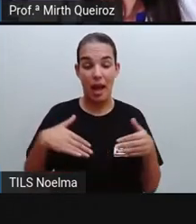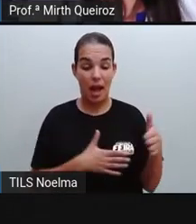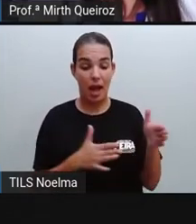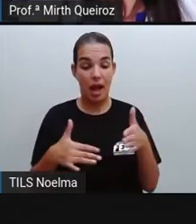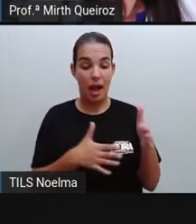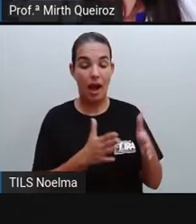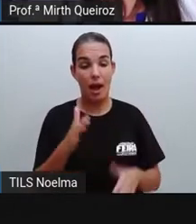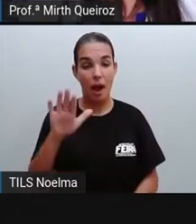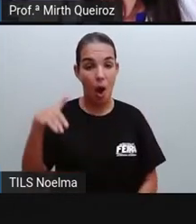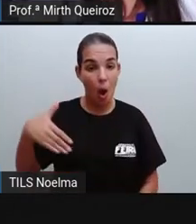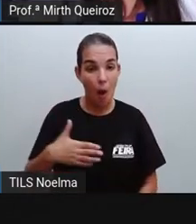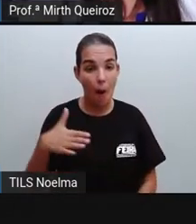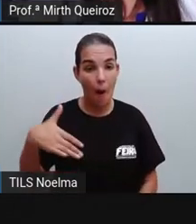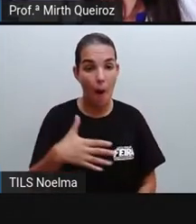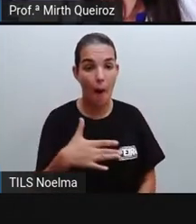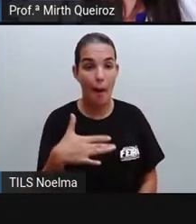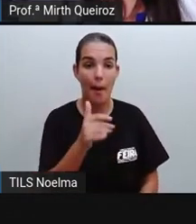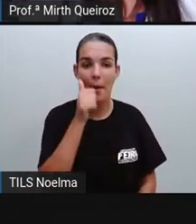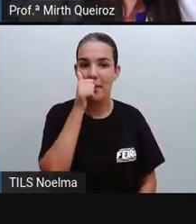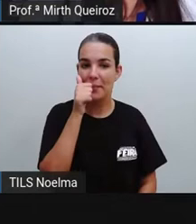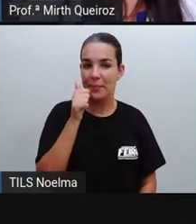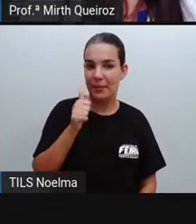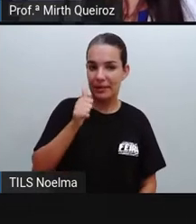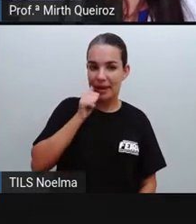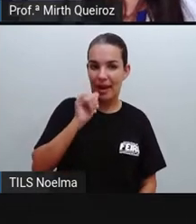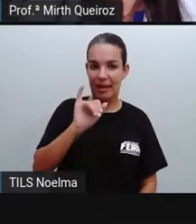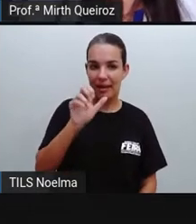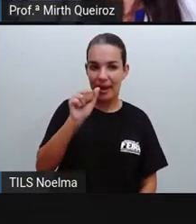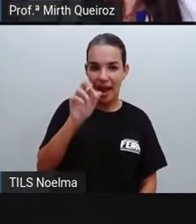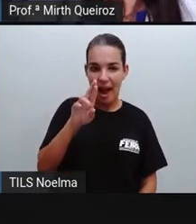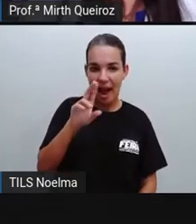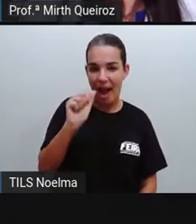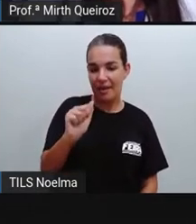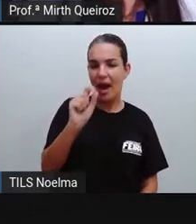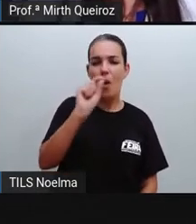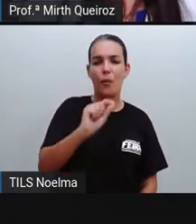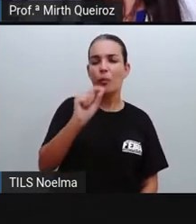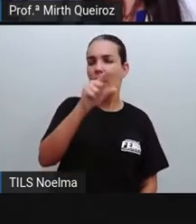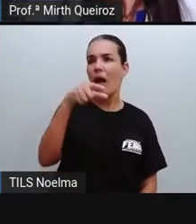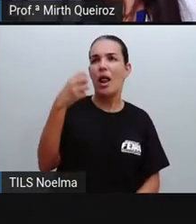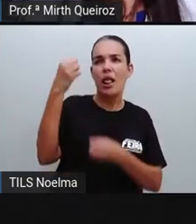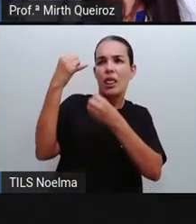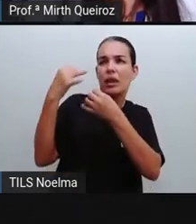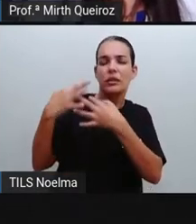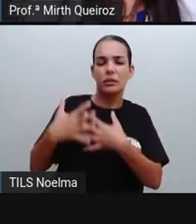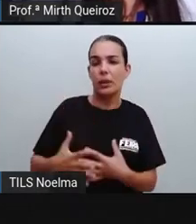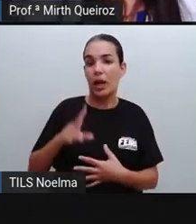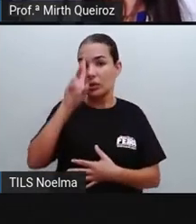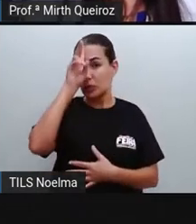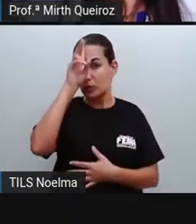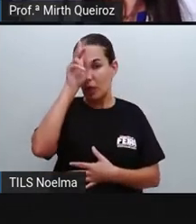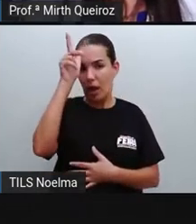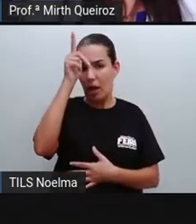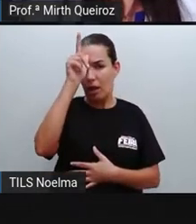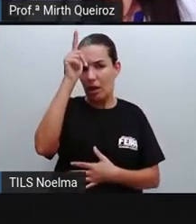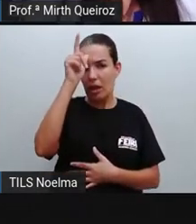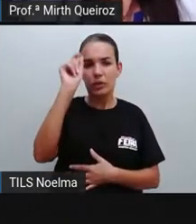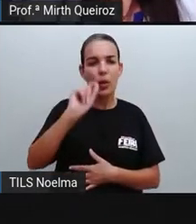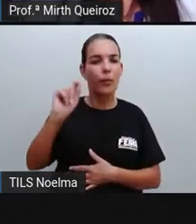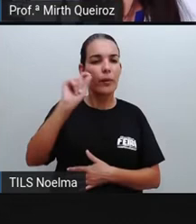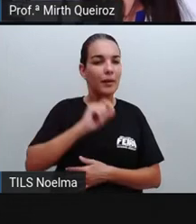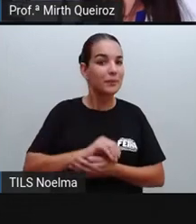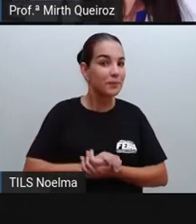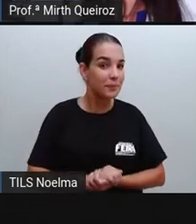também. Quem é que nunca ouviu falar da Yara, né? Conta a história, a Yara, ela conta a história de uma